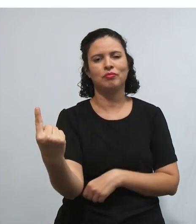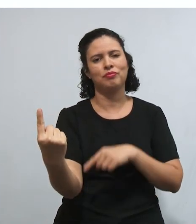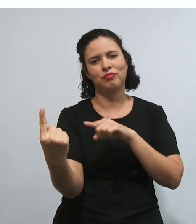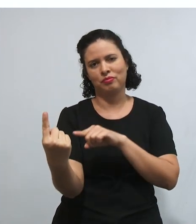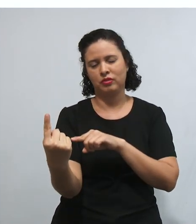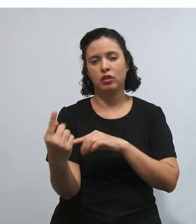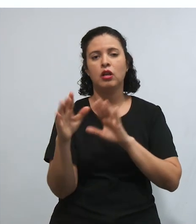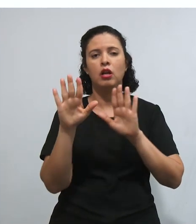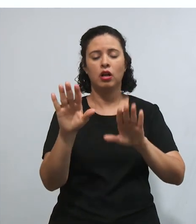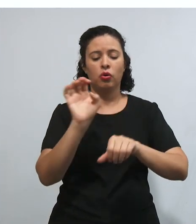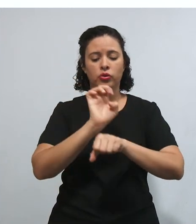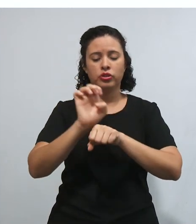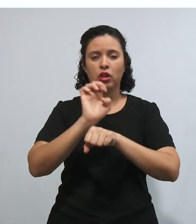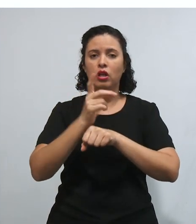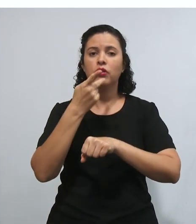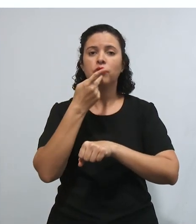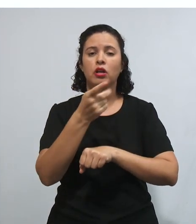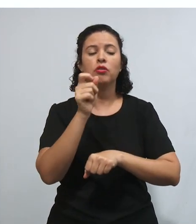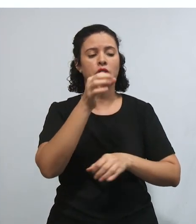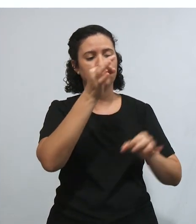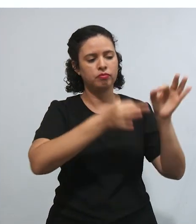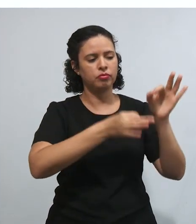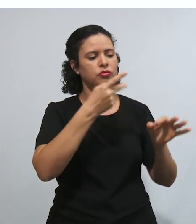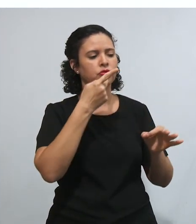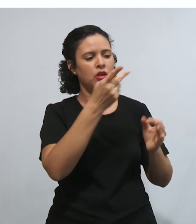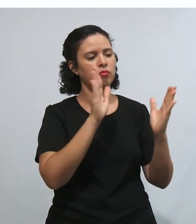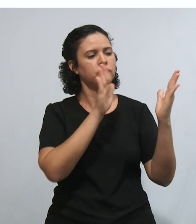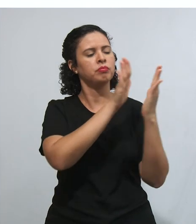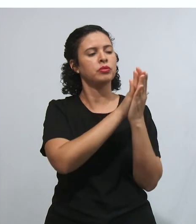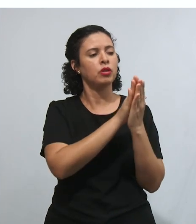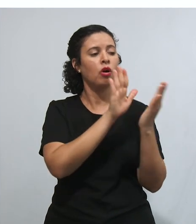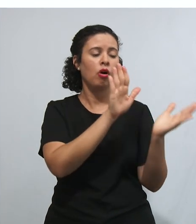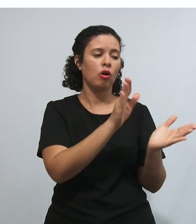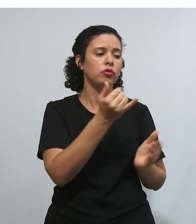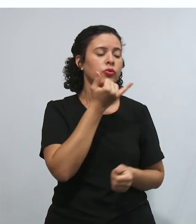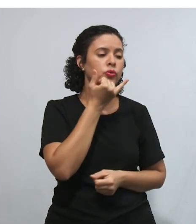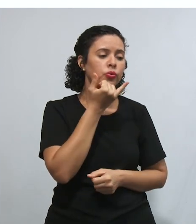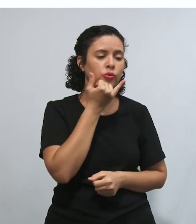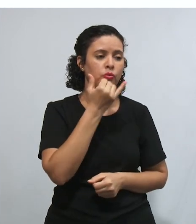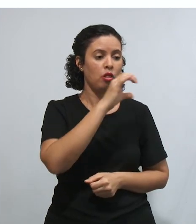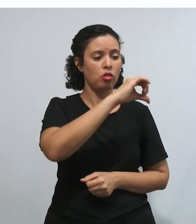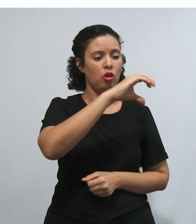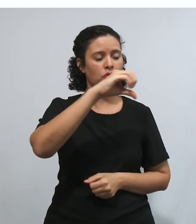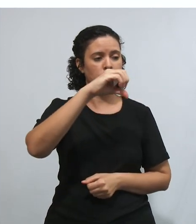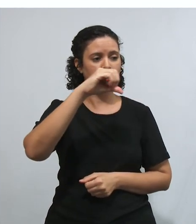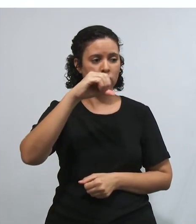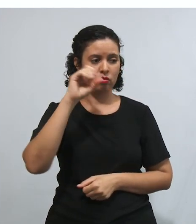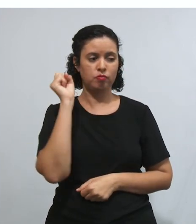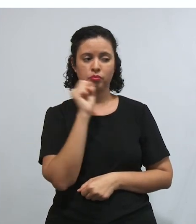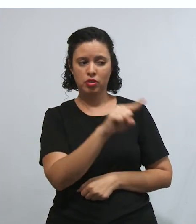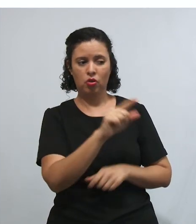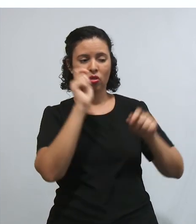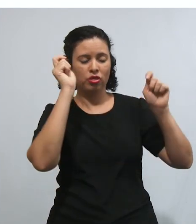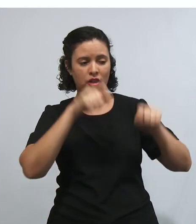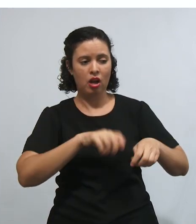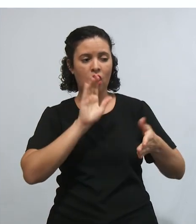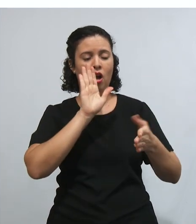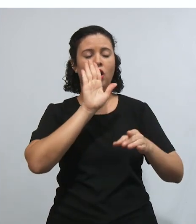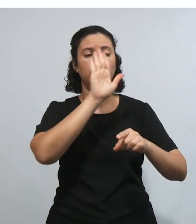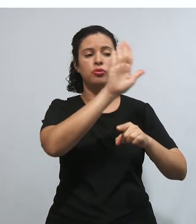Ele alega que com 900 mil dólares, né, que são 3 doses, por exemplo, ele poderia manter um hospital